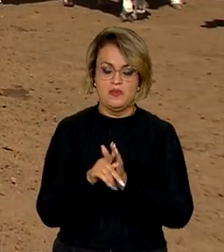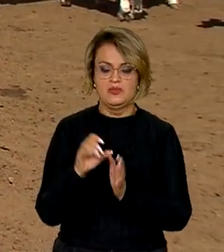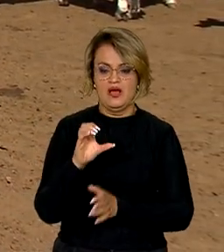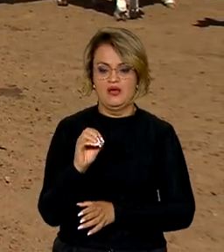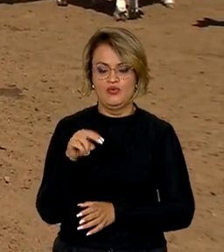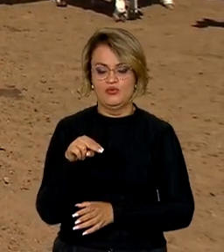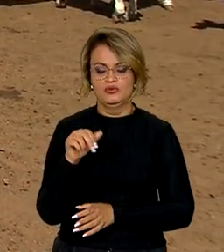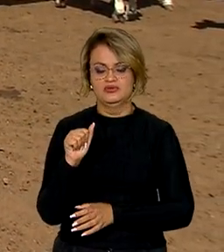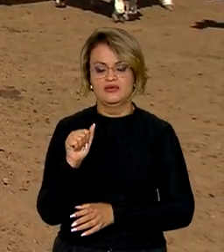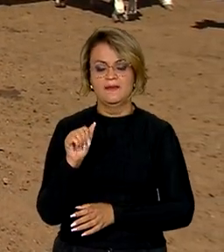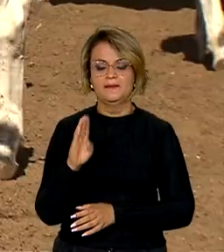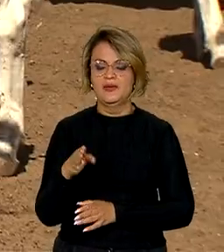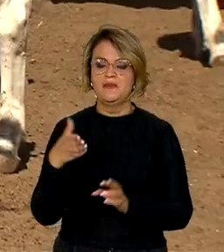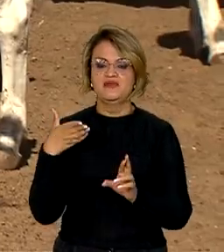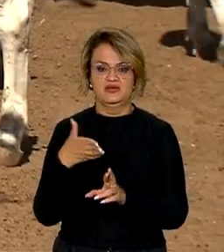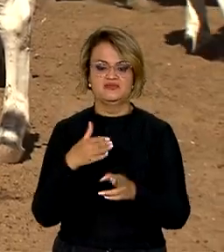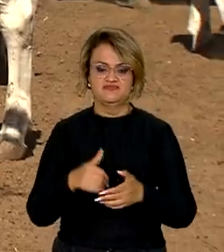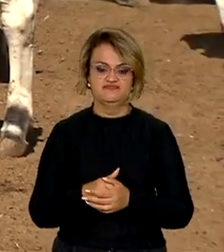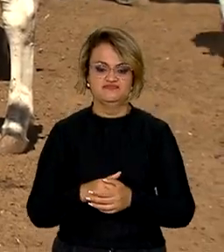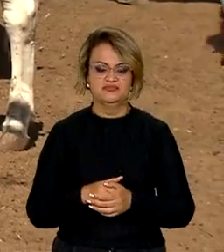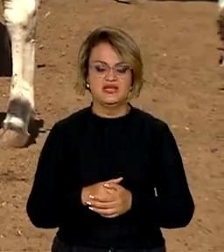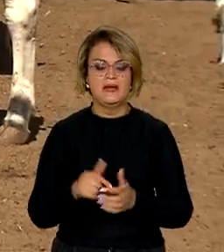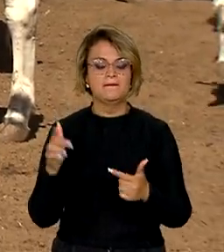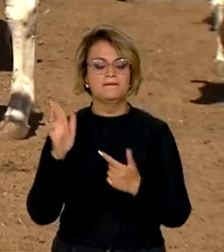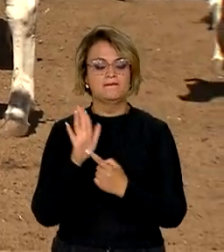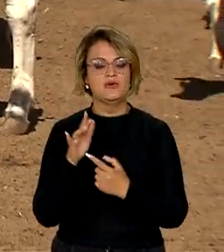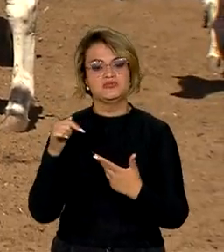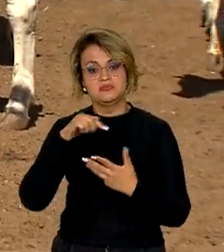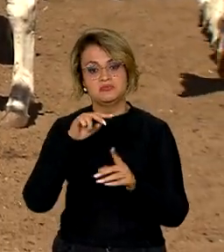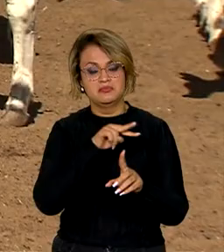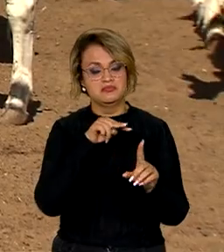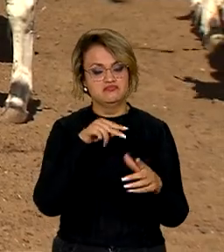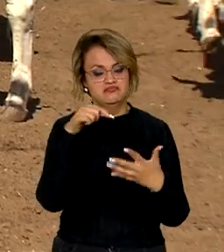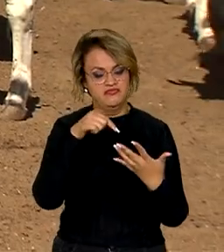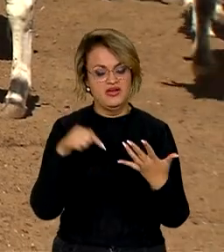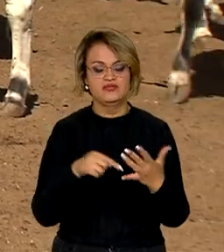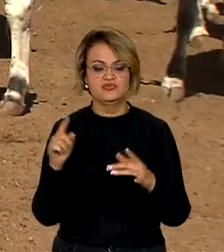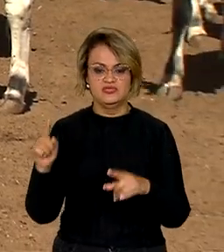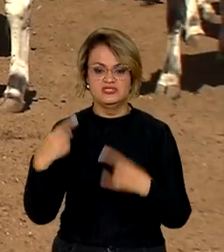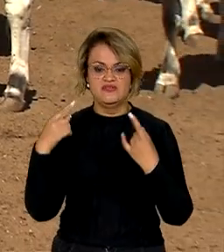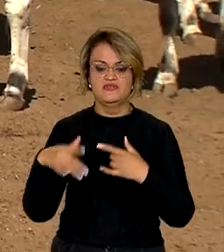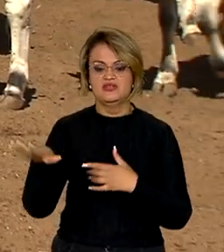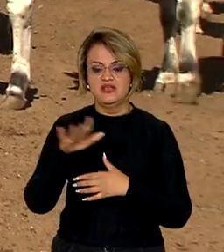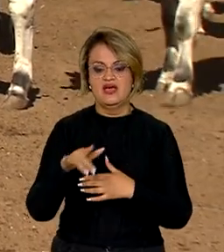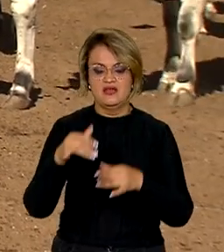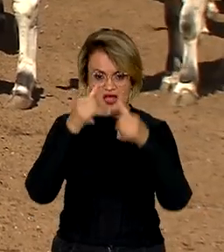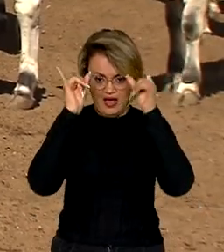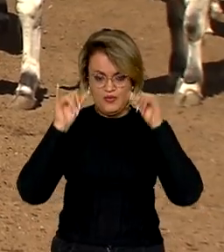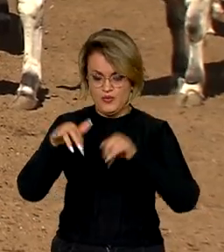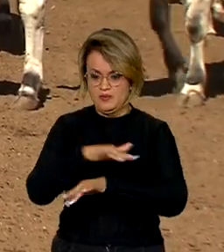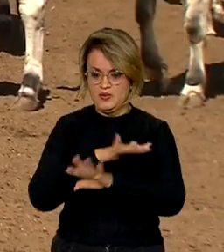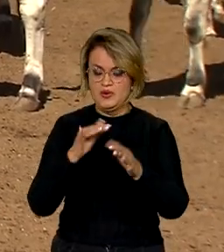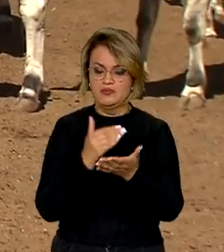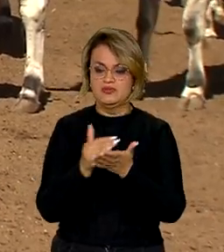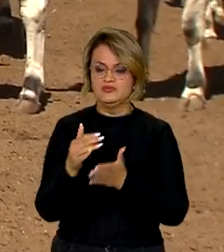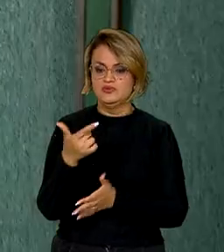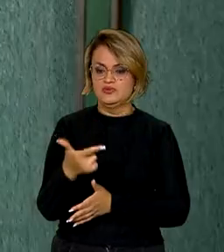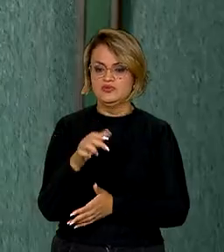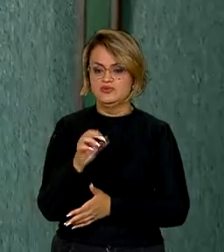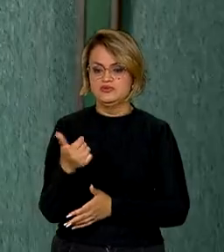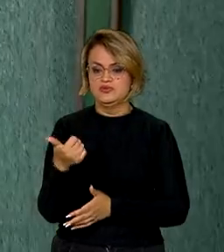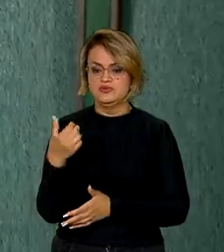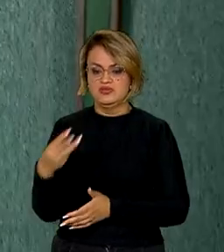referência para o país. Ele traz as perspectivas e os desafios da agropecuária desde 2013.